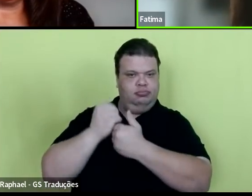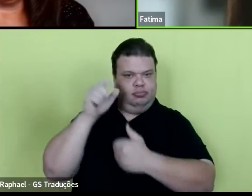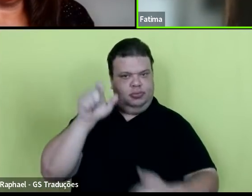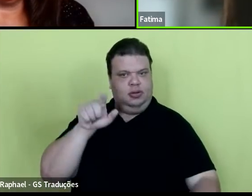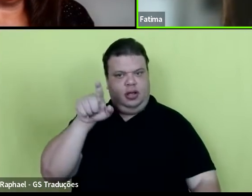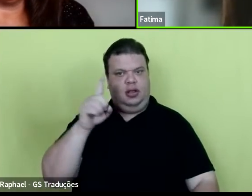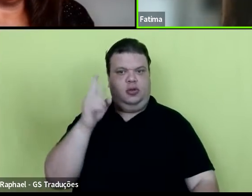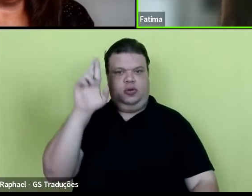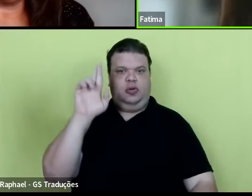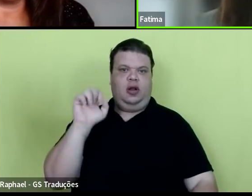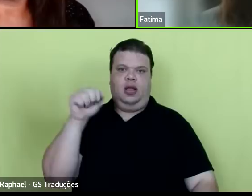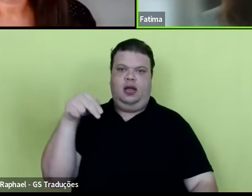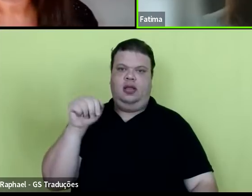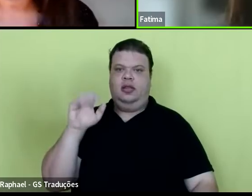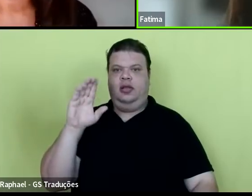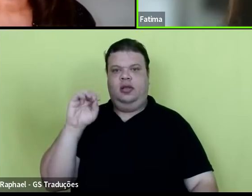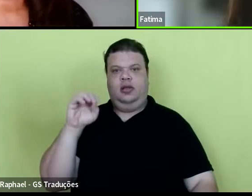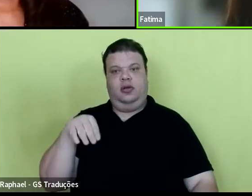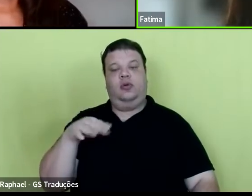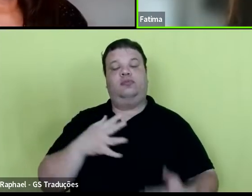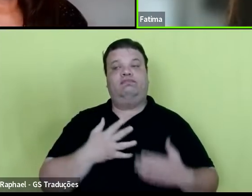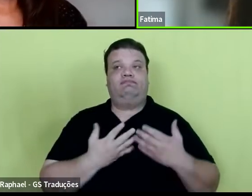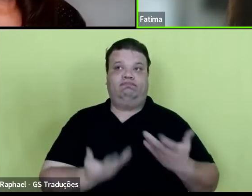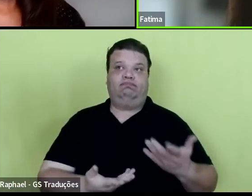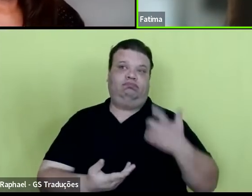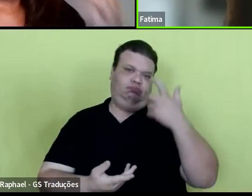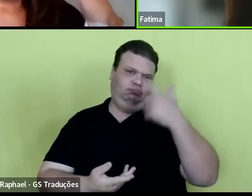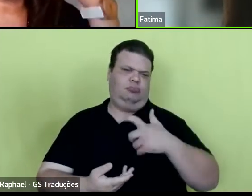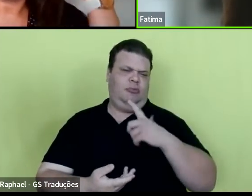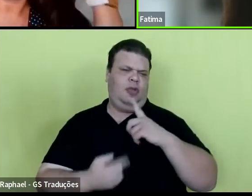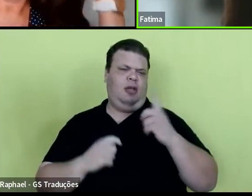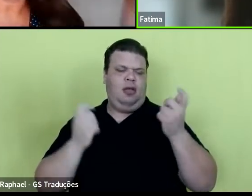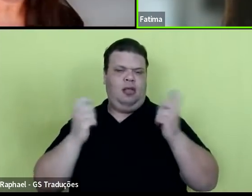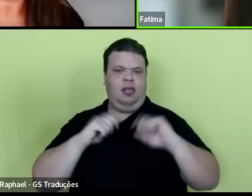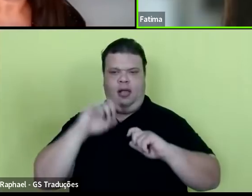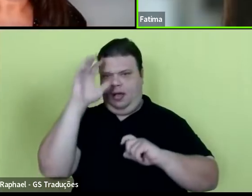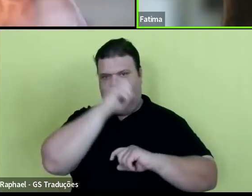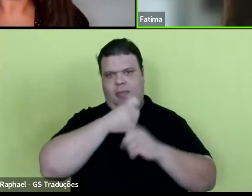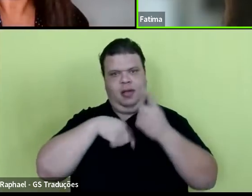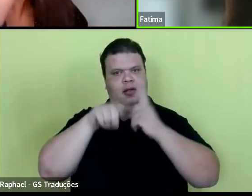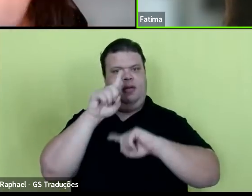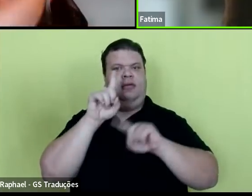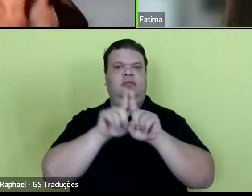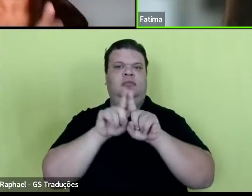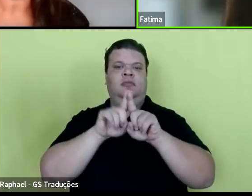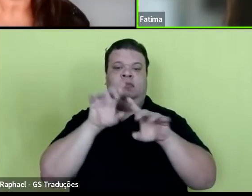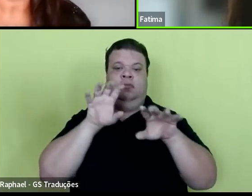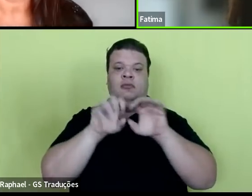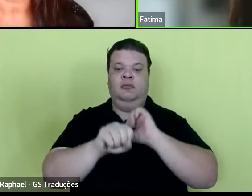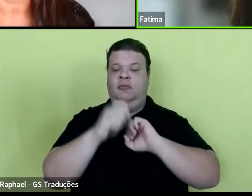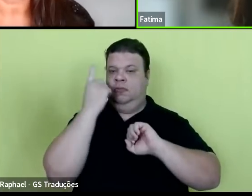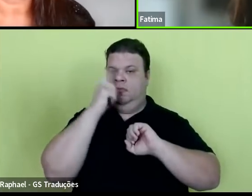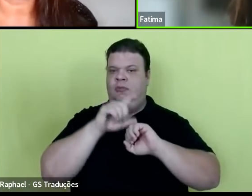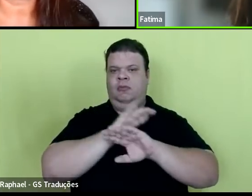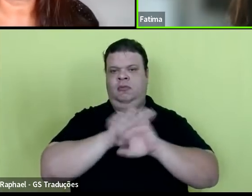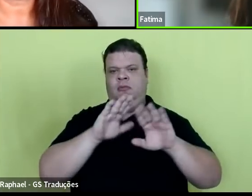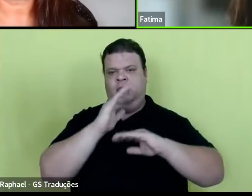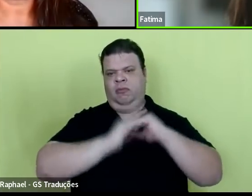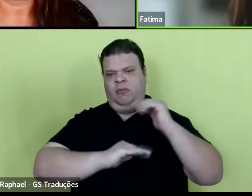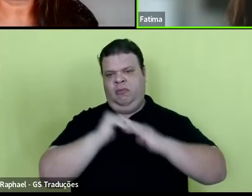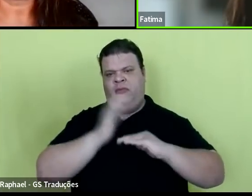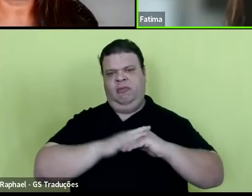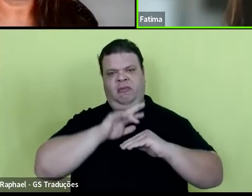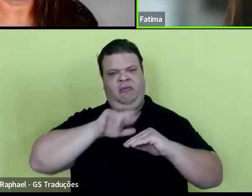Kohn, o INEF, e tive todo o meu aprendizado, toda a minha formação, não só profissional,